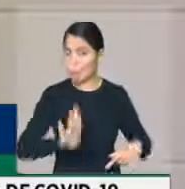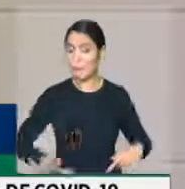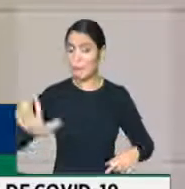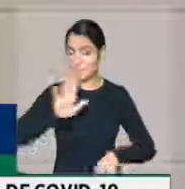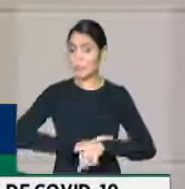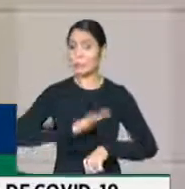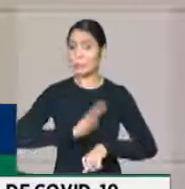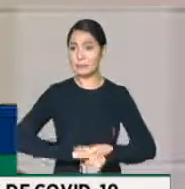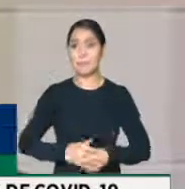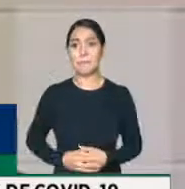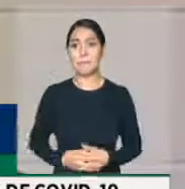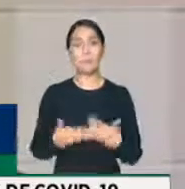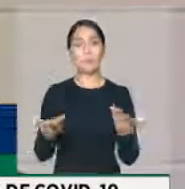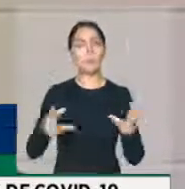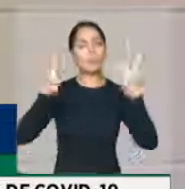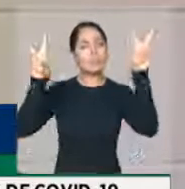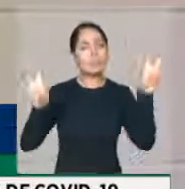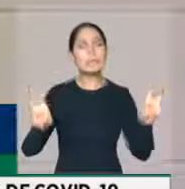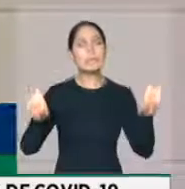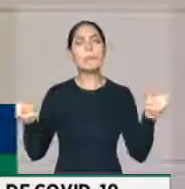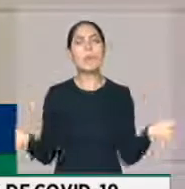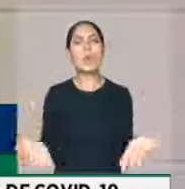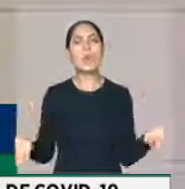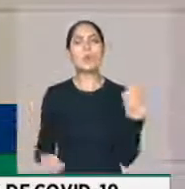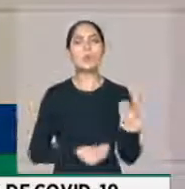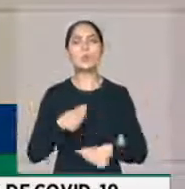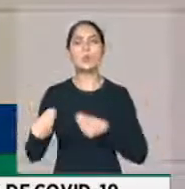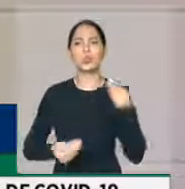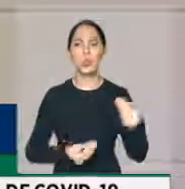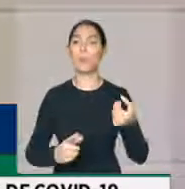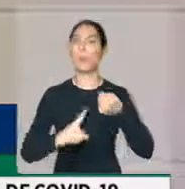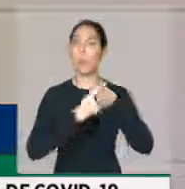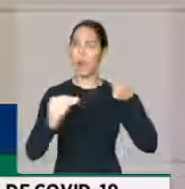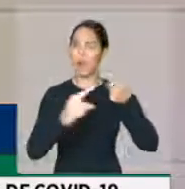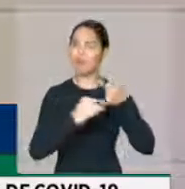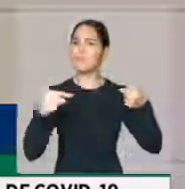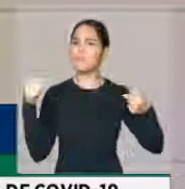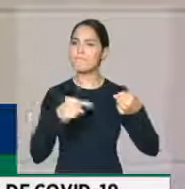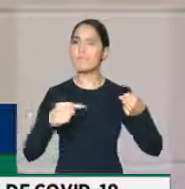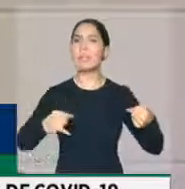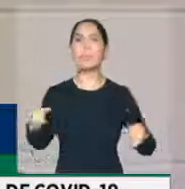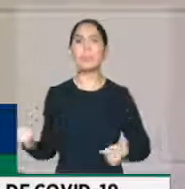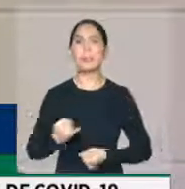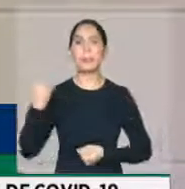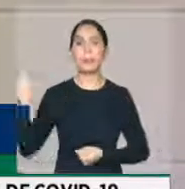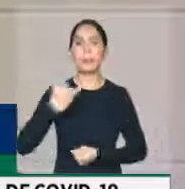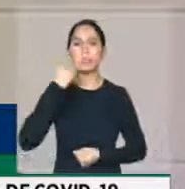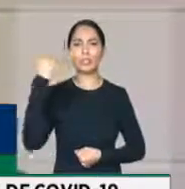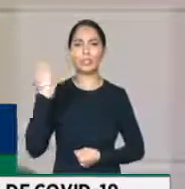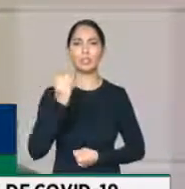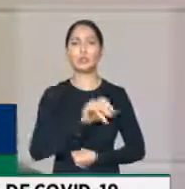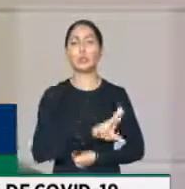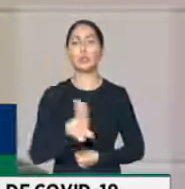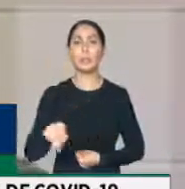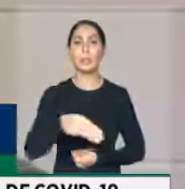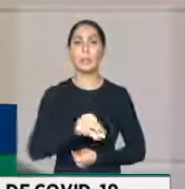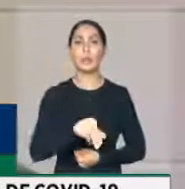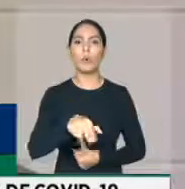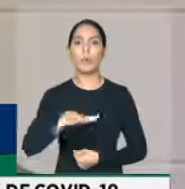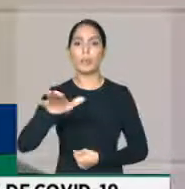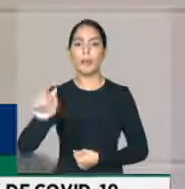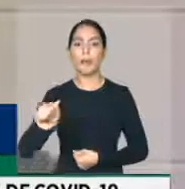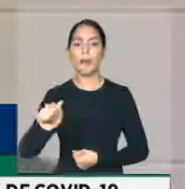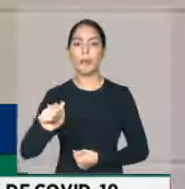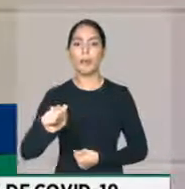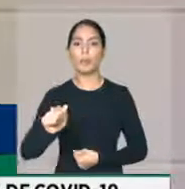momento e, sobre isso, hoje é um importante artigo da economista Mônica Debole, publicada no jornal Estado de São Paulo, que